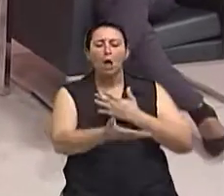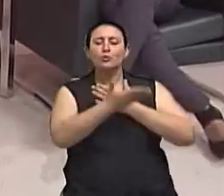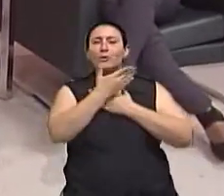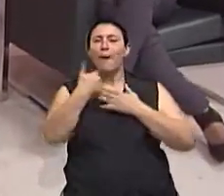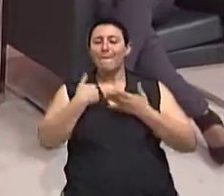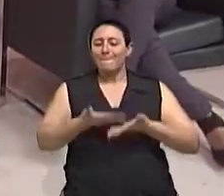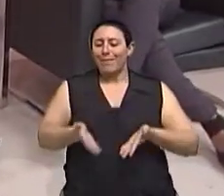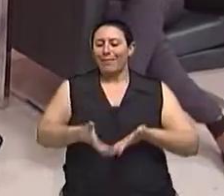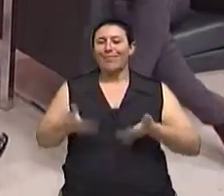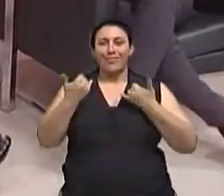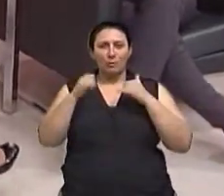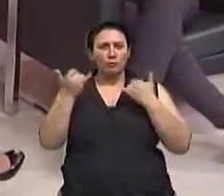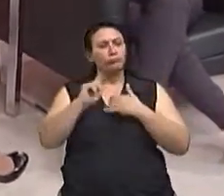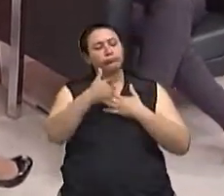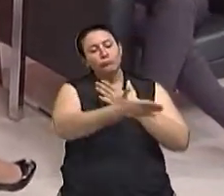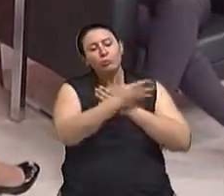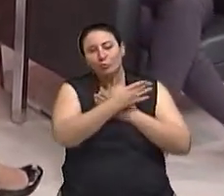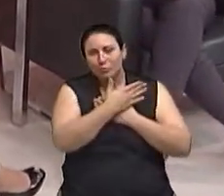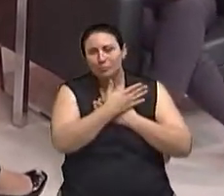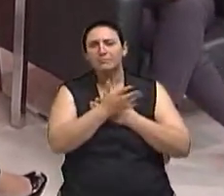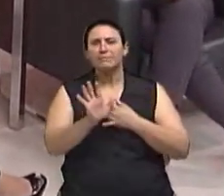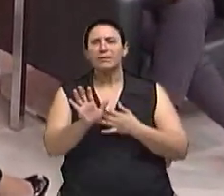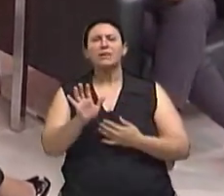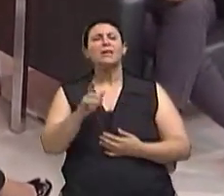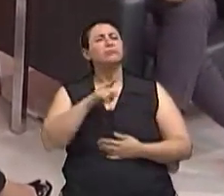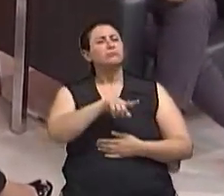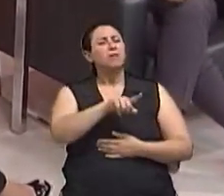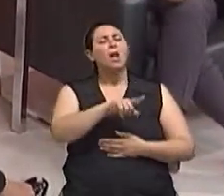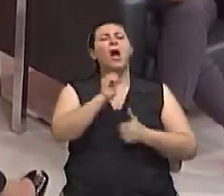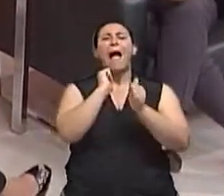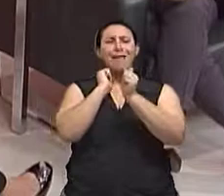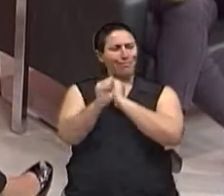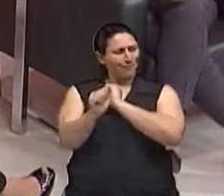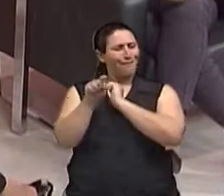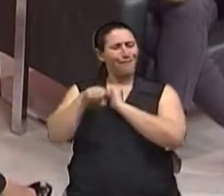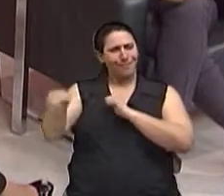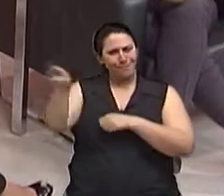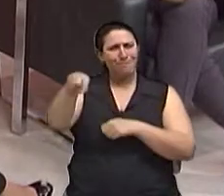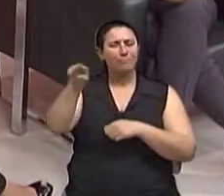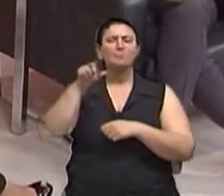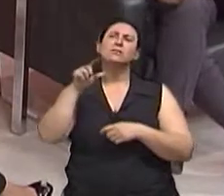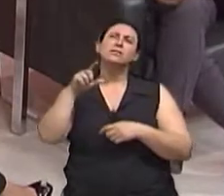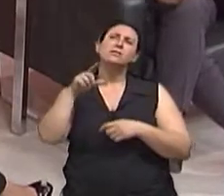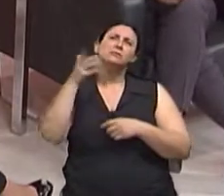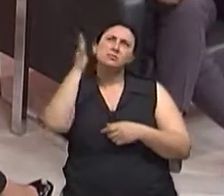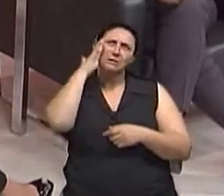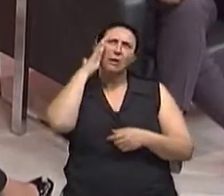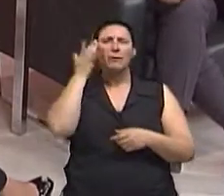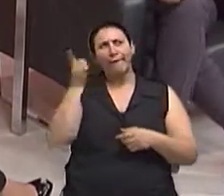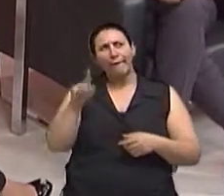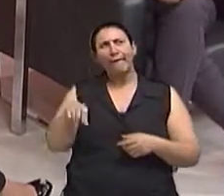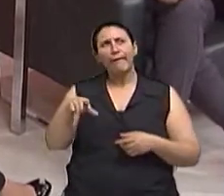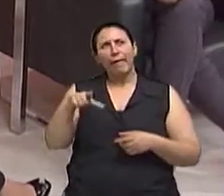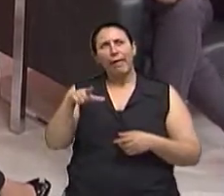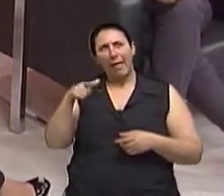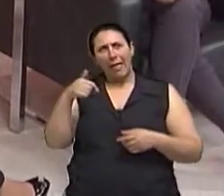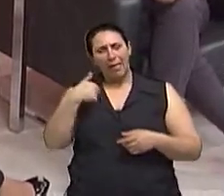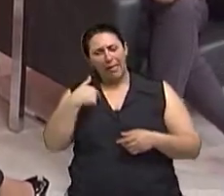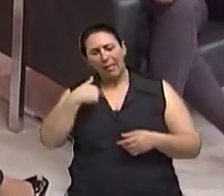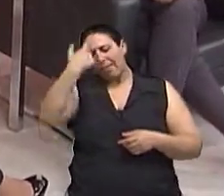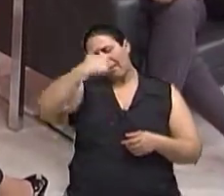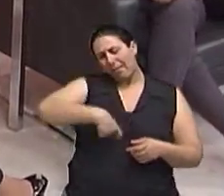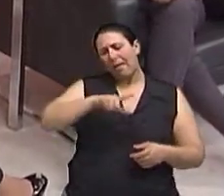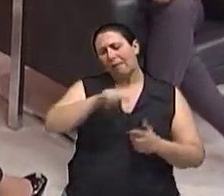E atleta ou não? Tem alguns sintomas que me dizem que eu estou precisando de um suplemento? Eu sendo atleta ou não sendo atleta?